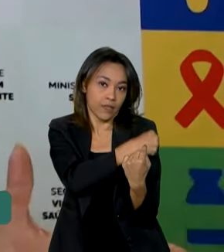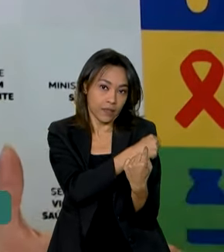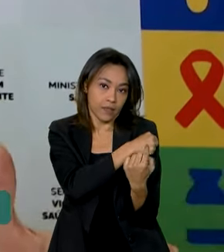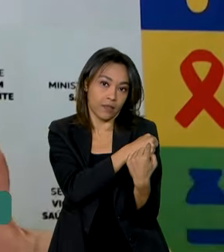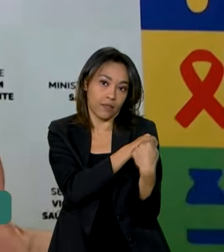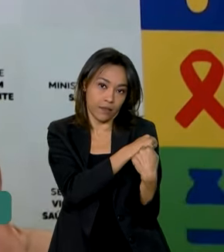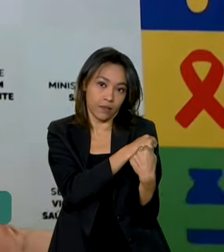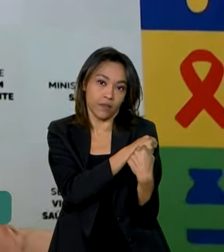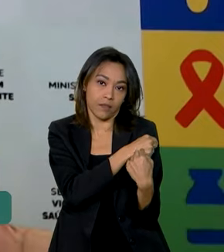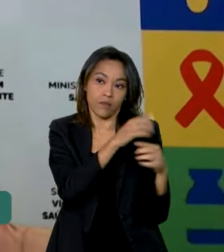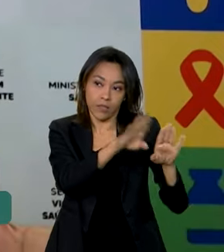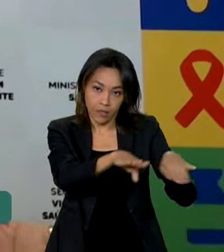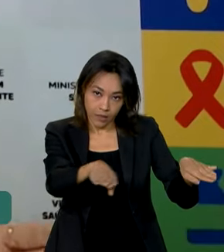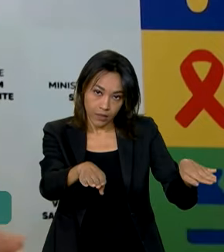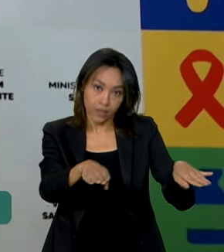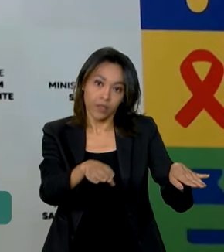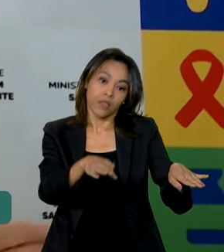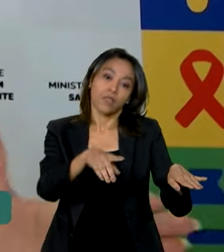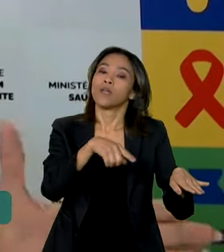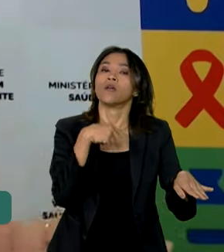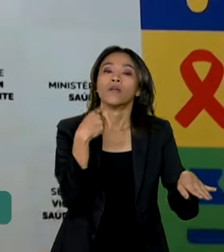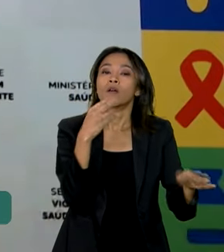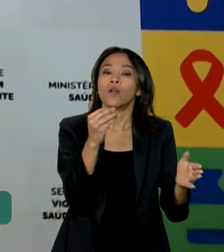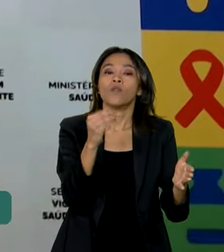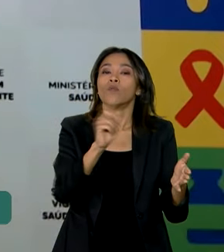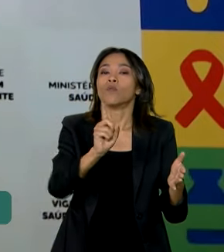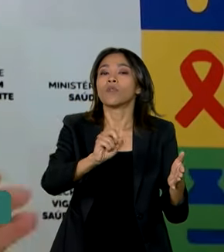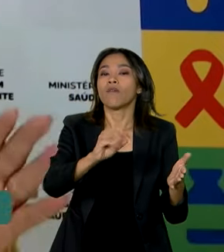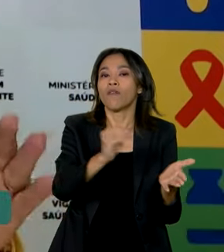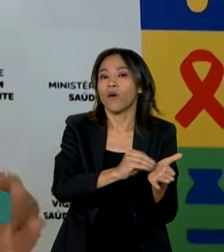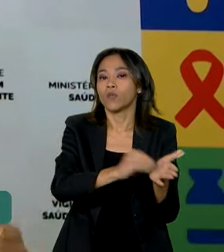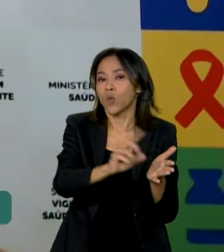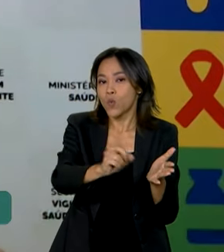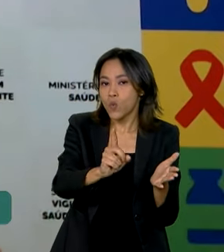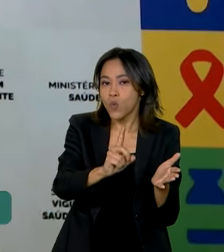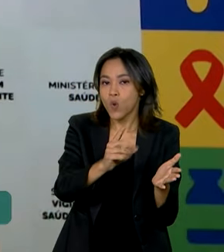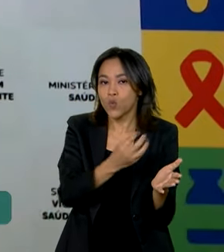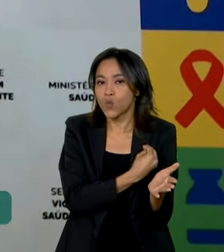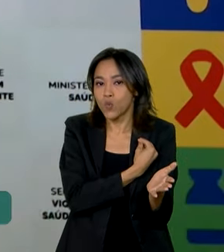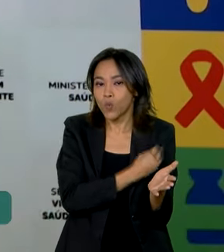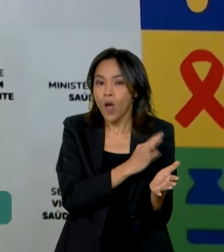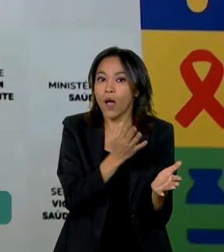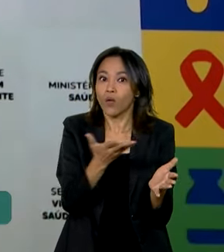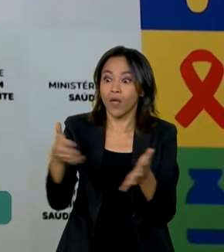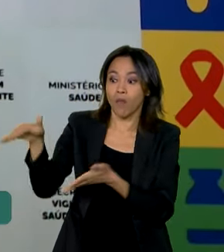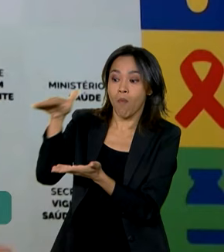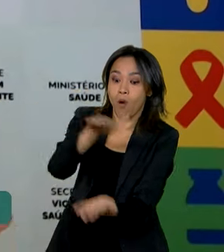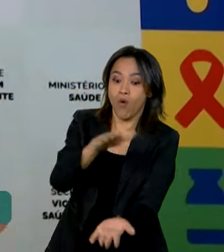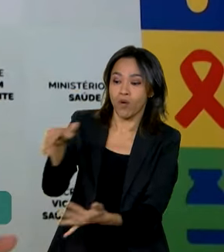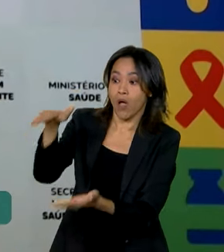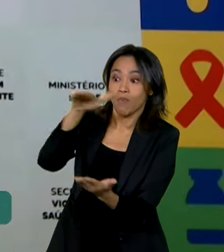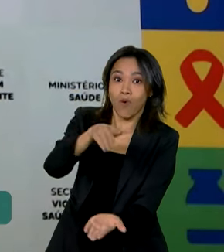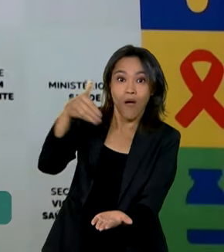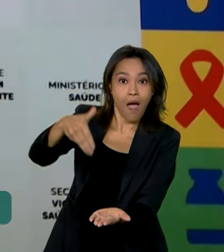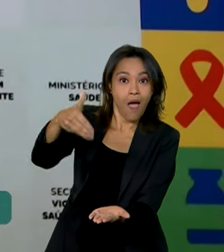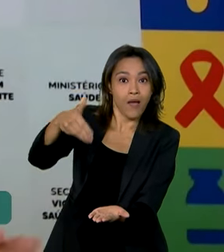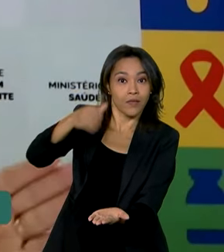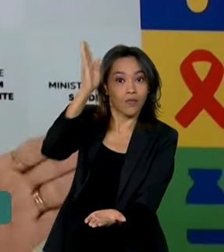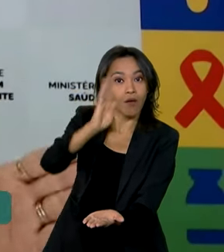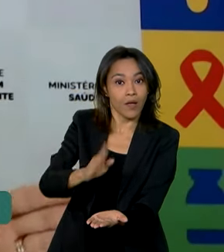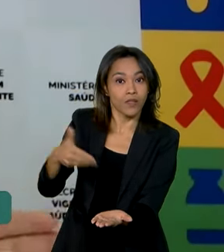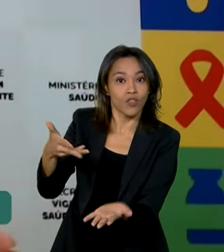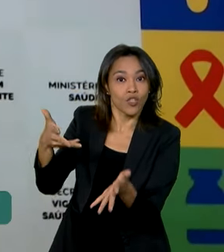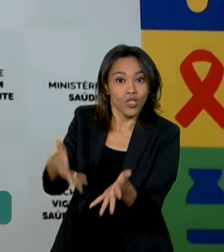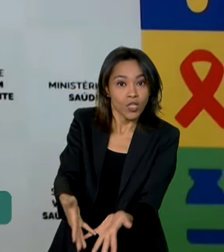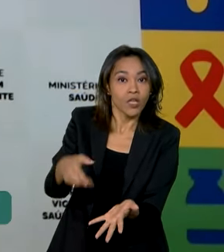ela não, a gente não estava em falta, ela existia, mas estão chegando essas doses atualizadas para que a gente